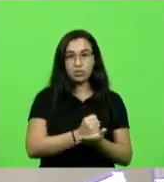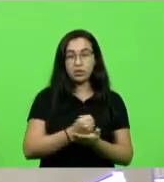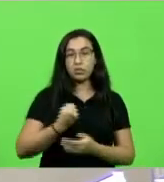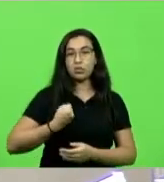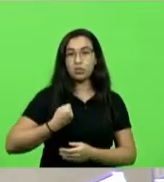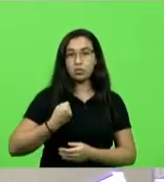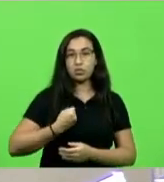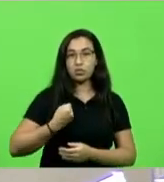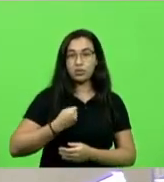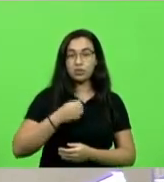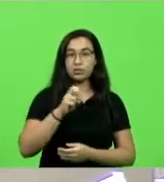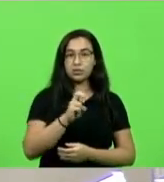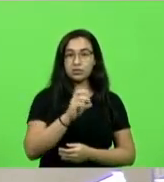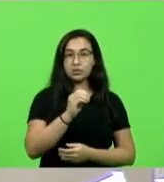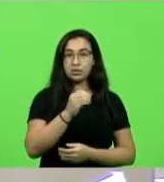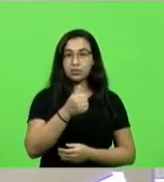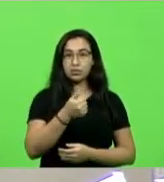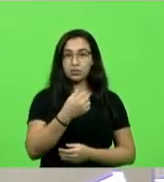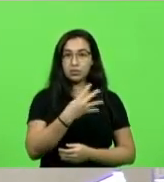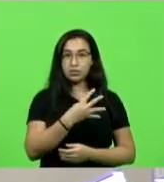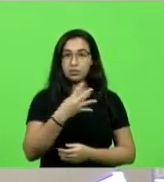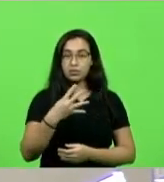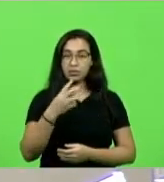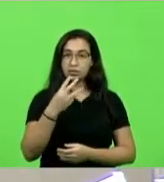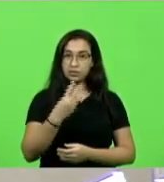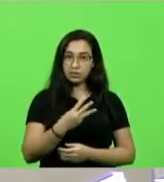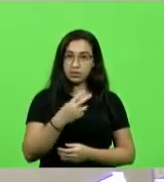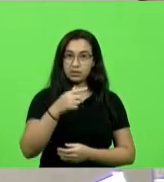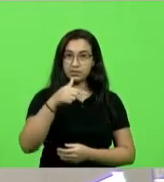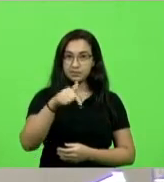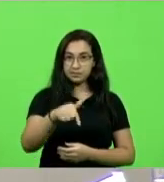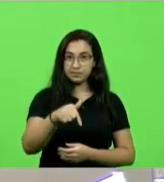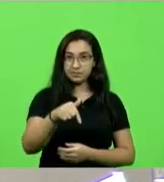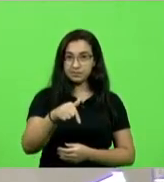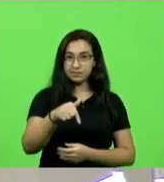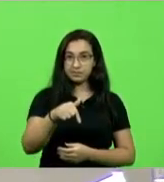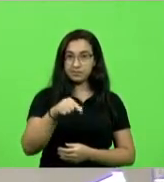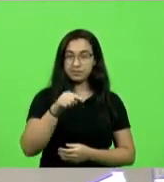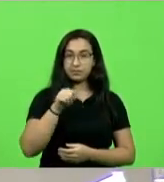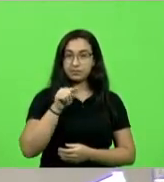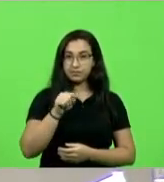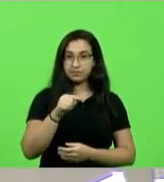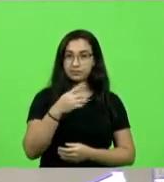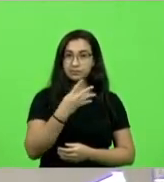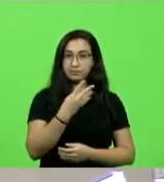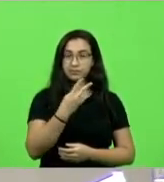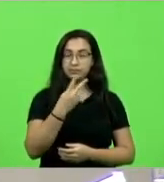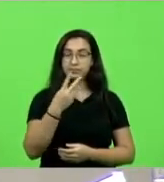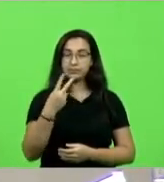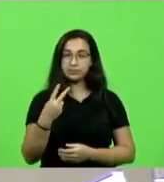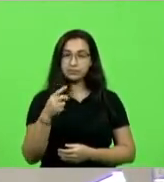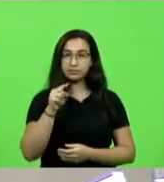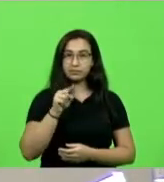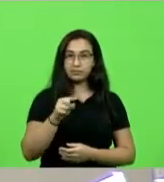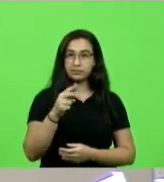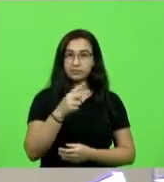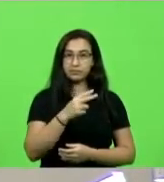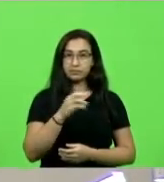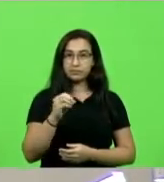5014437, dígito 42.2020